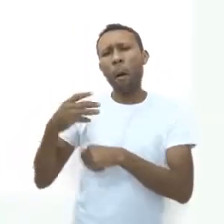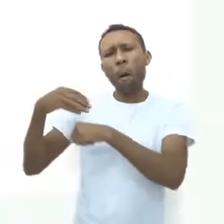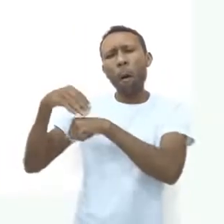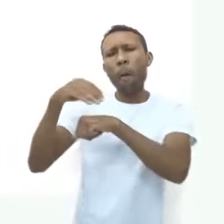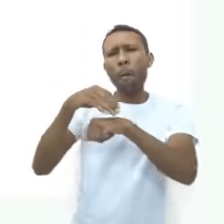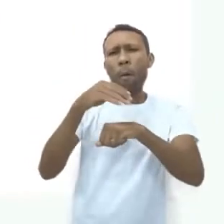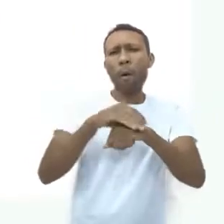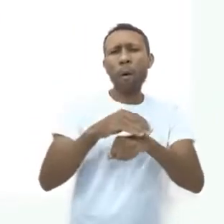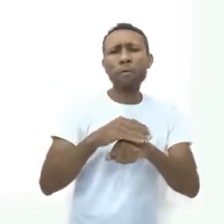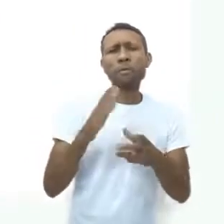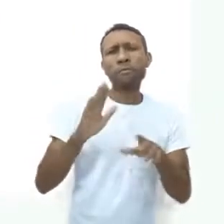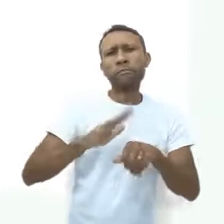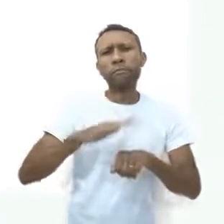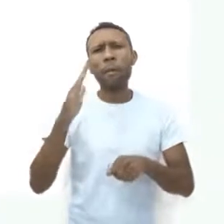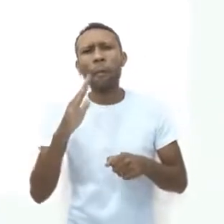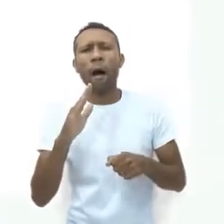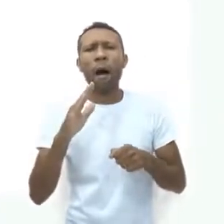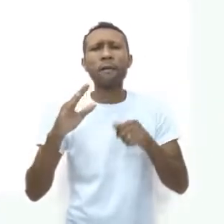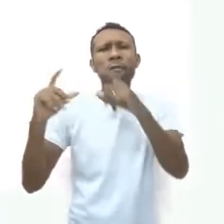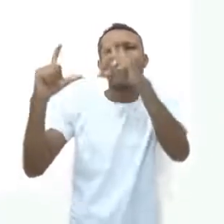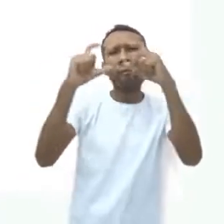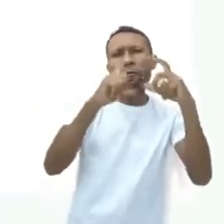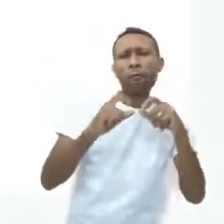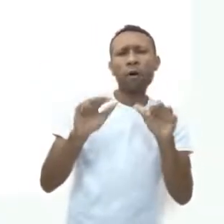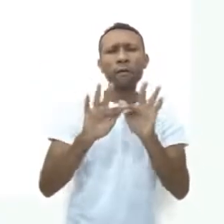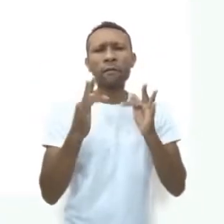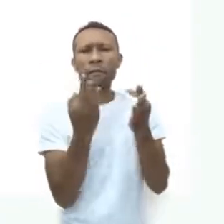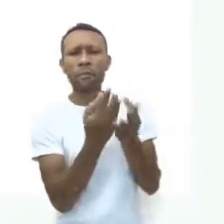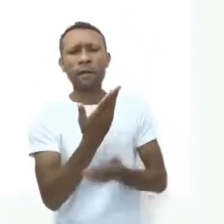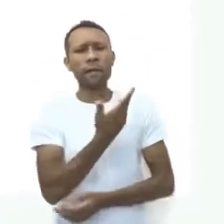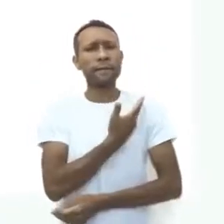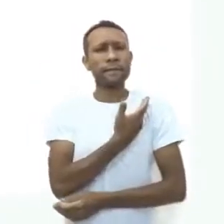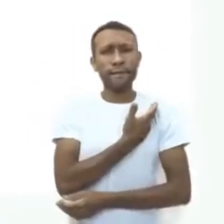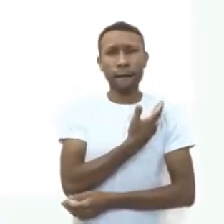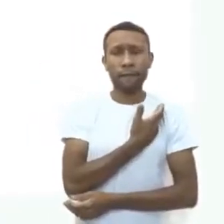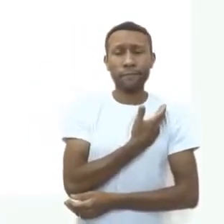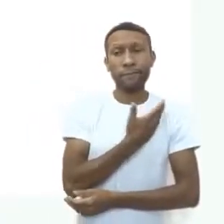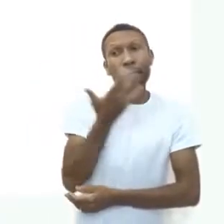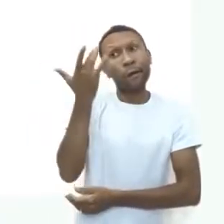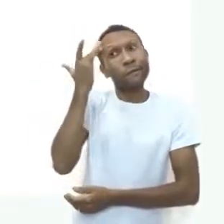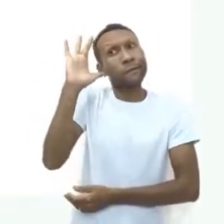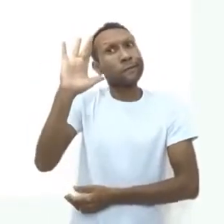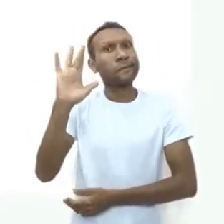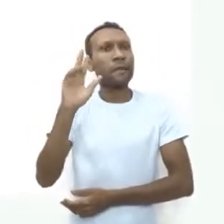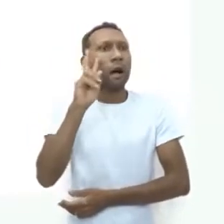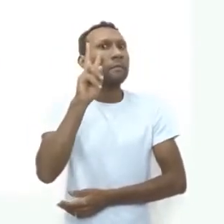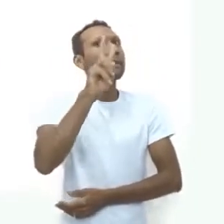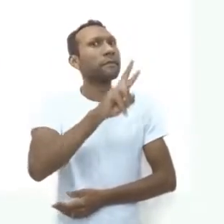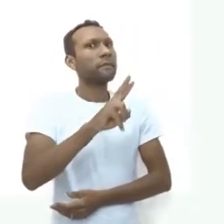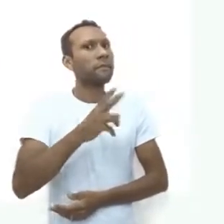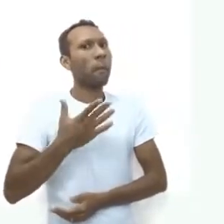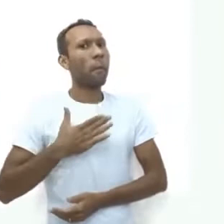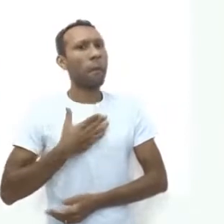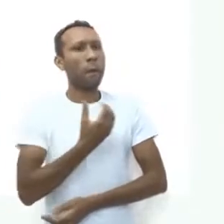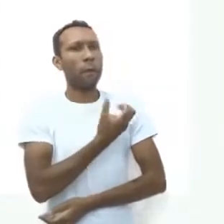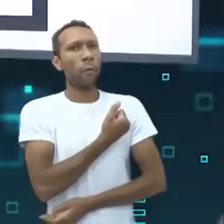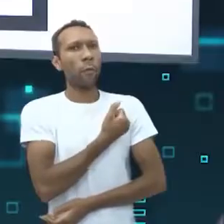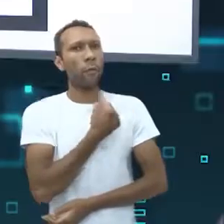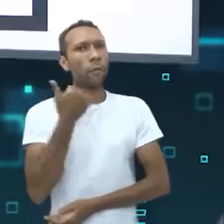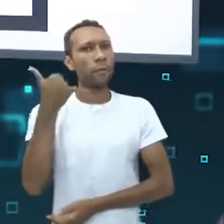mais sobre o meu dia a dia e fotos com família e amigos. Sabe-se lá quem pode ter o meu telefone, certo?